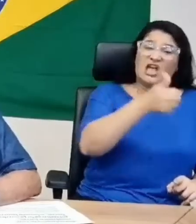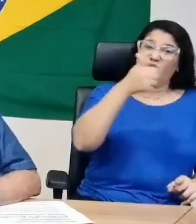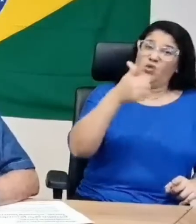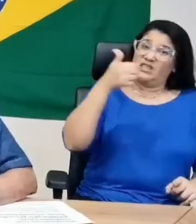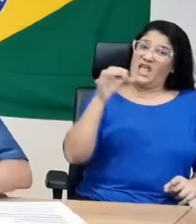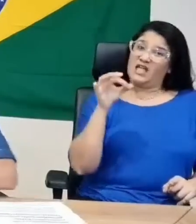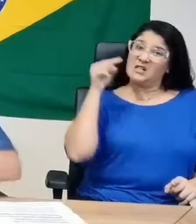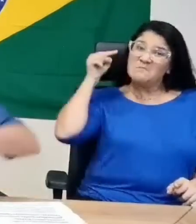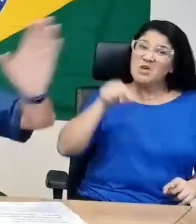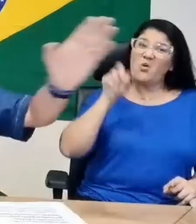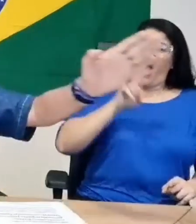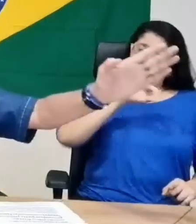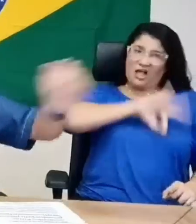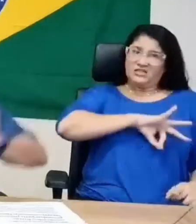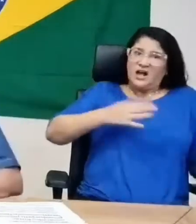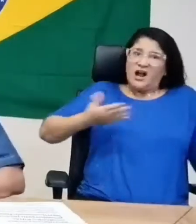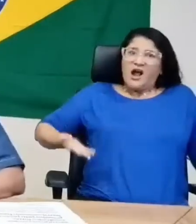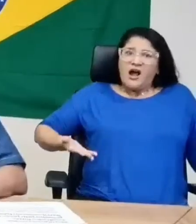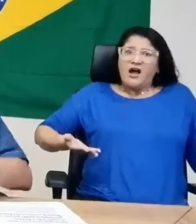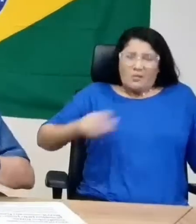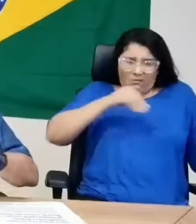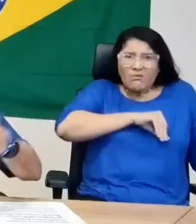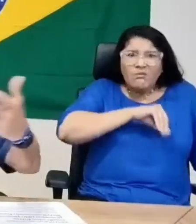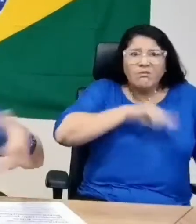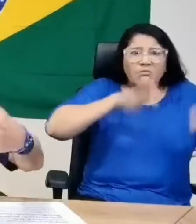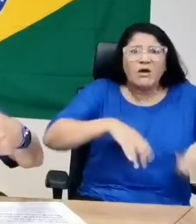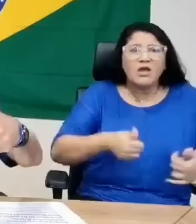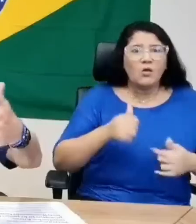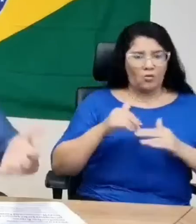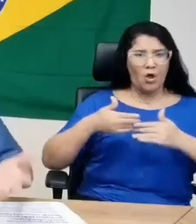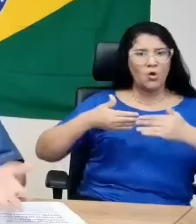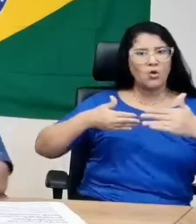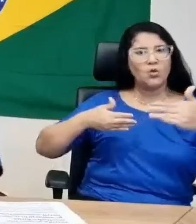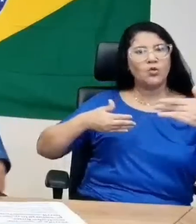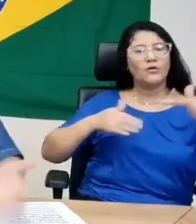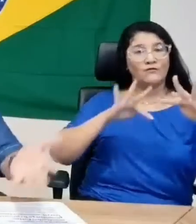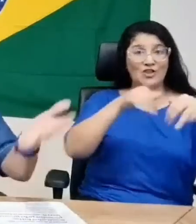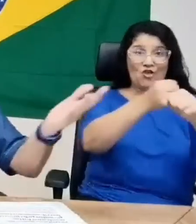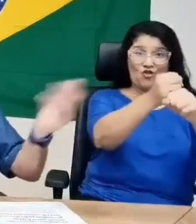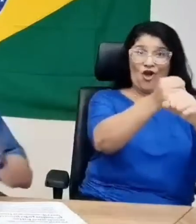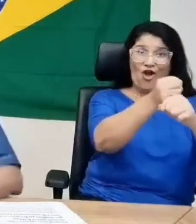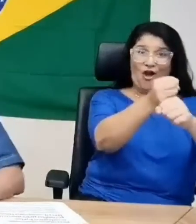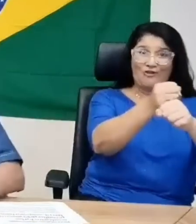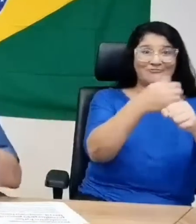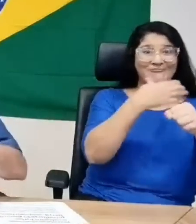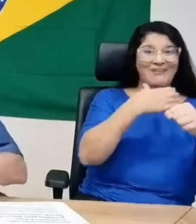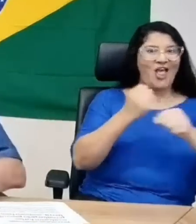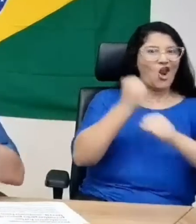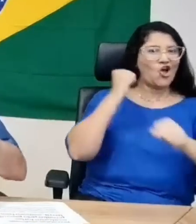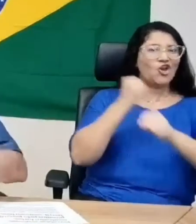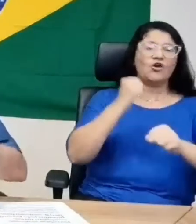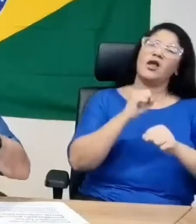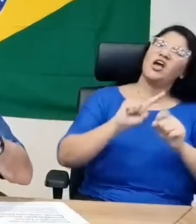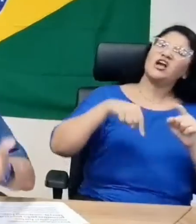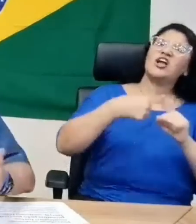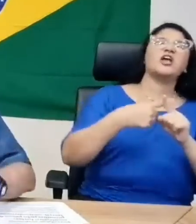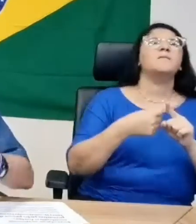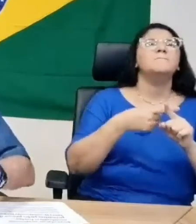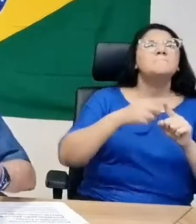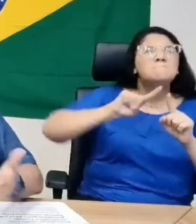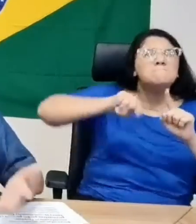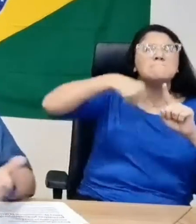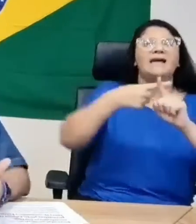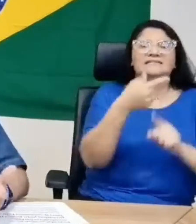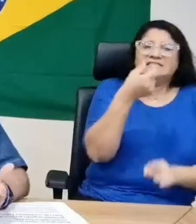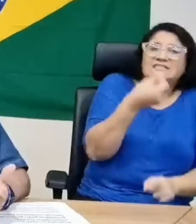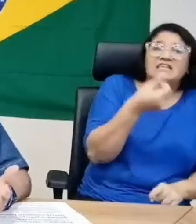mil reais. E quando acaba o ano, se a Petrobras for lucrativa, como está sendo, eles dêem mais de 6, 7, 8 salários